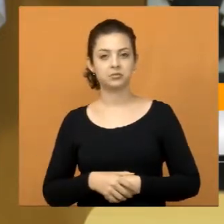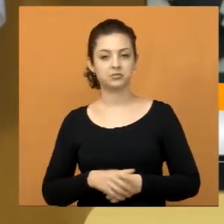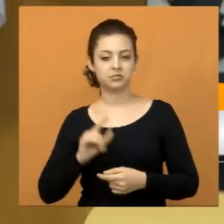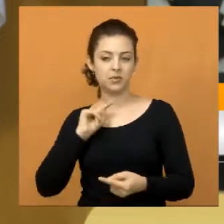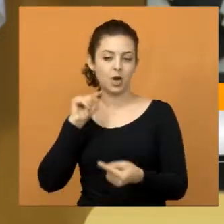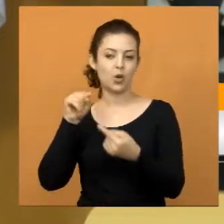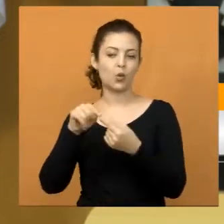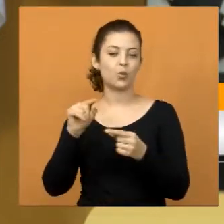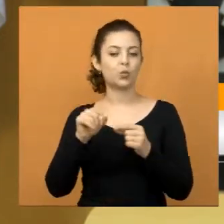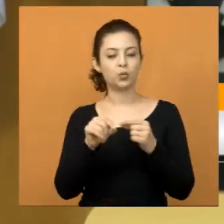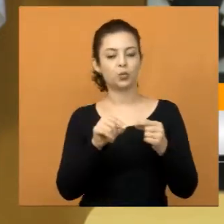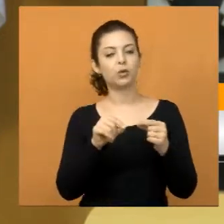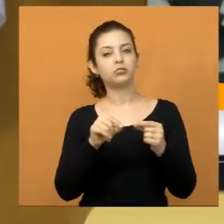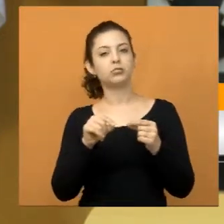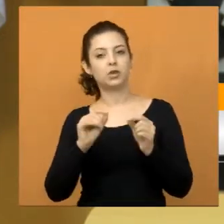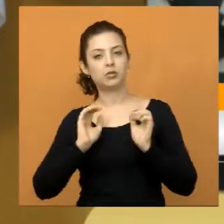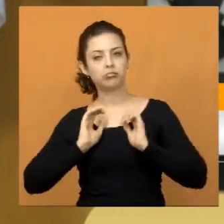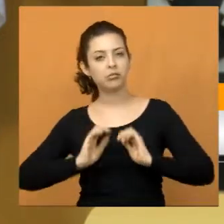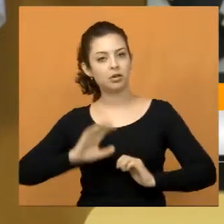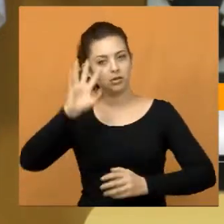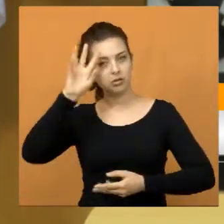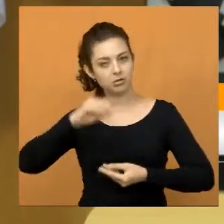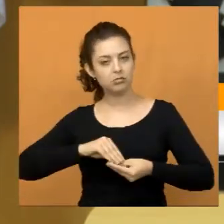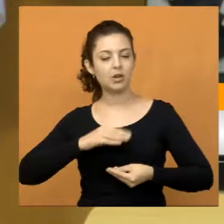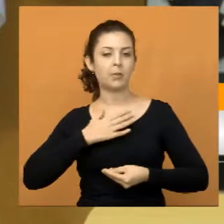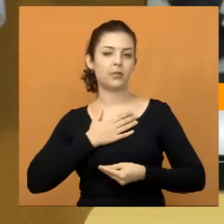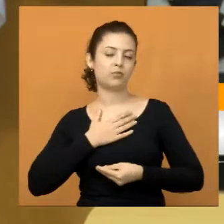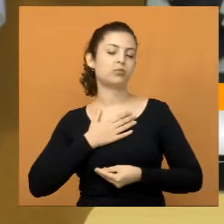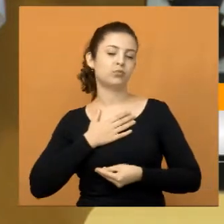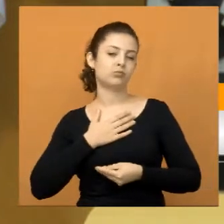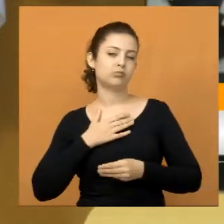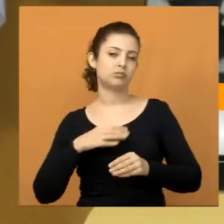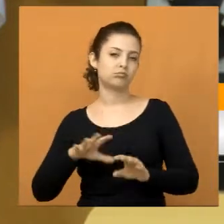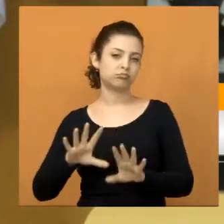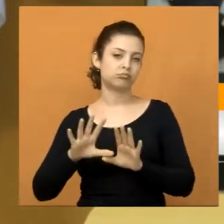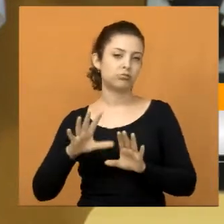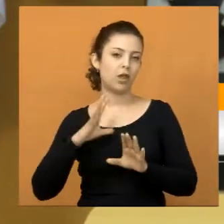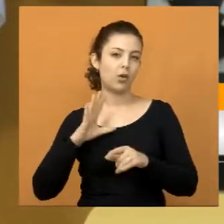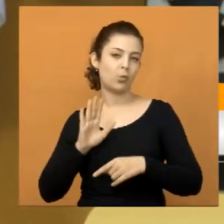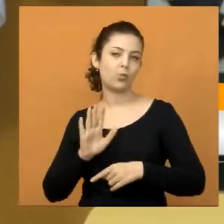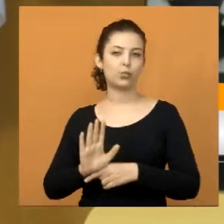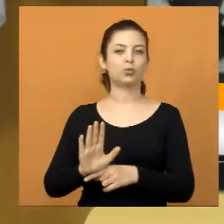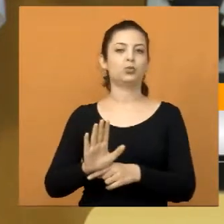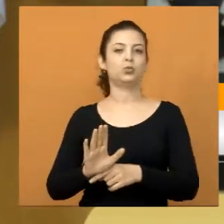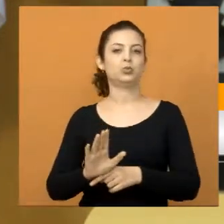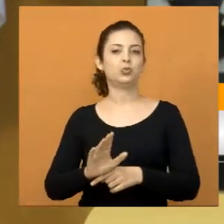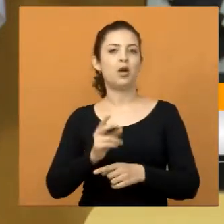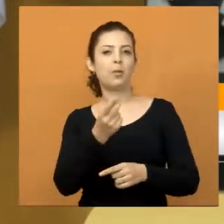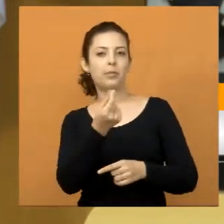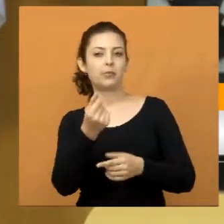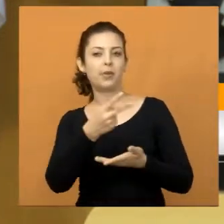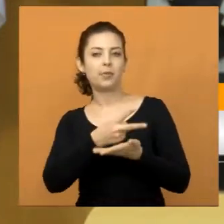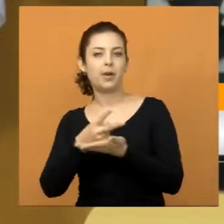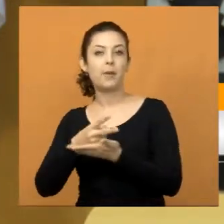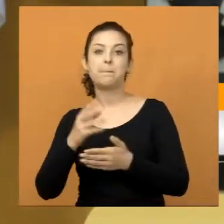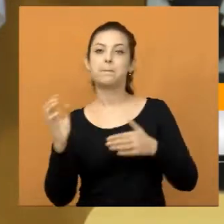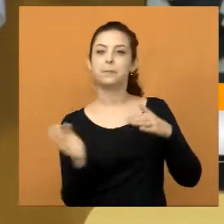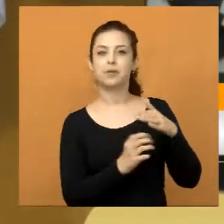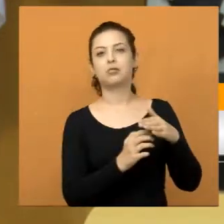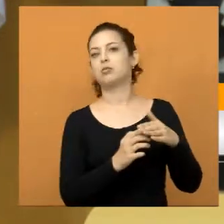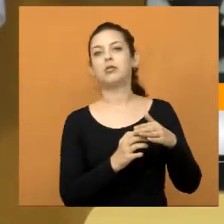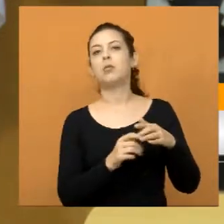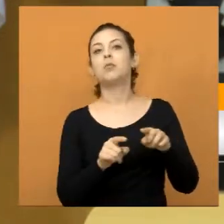aquilo que a gente, com o nosso entendimento, o meu entendimento foi isso, que eu iria votar, não a favor da empresa de ônibus,